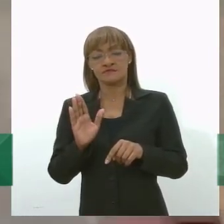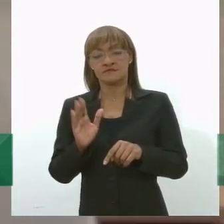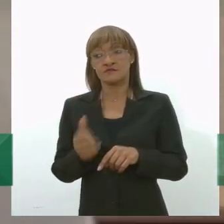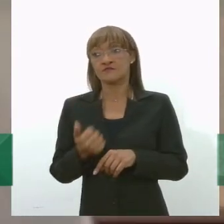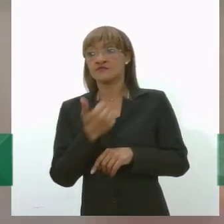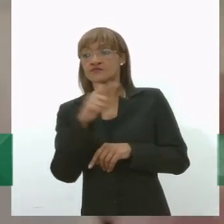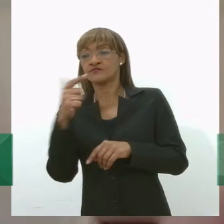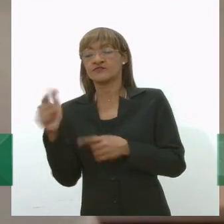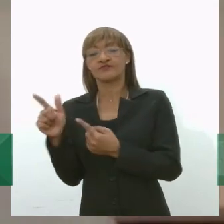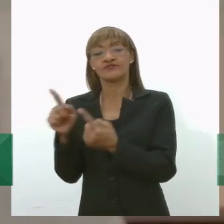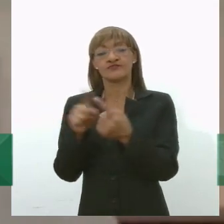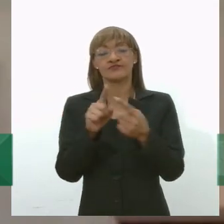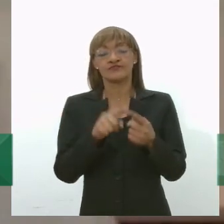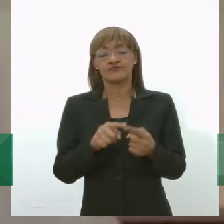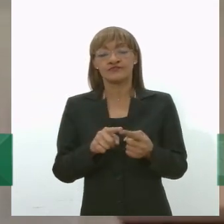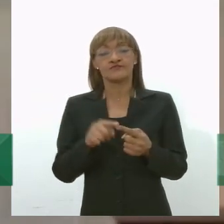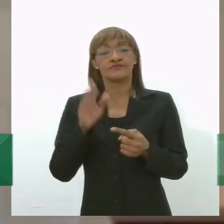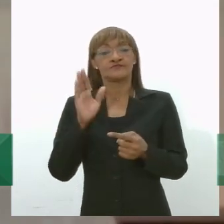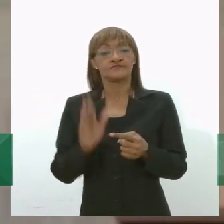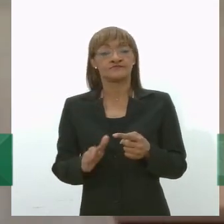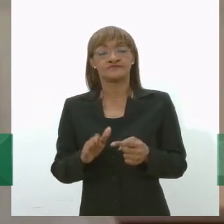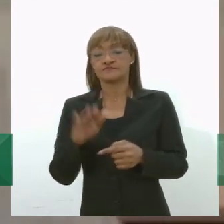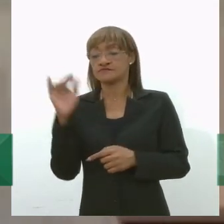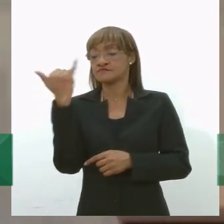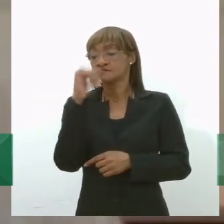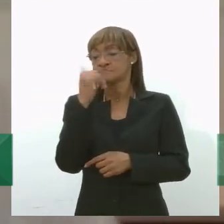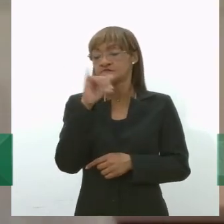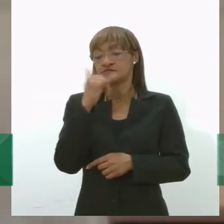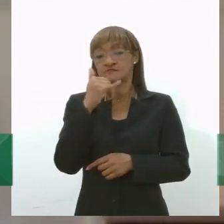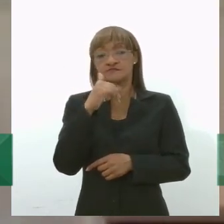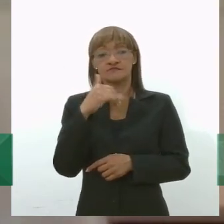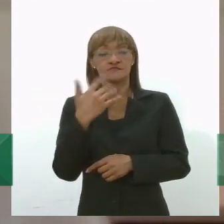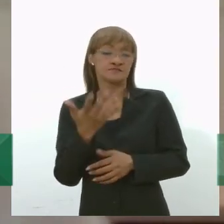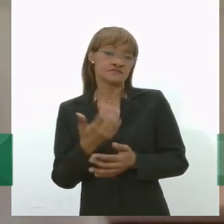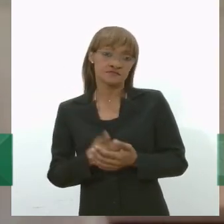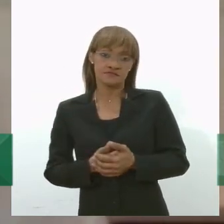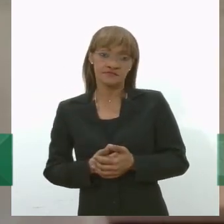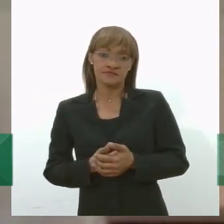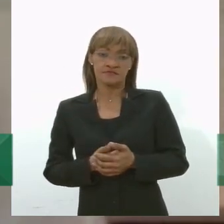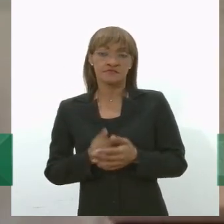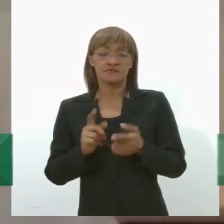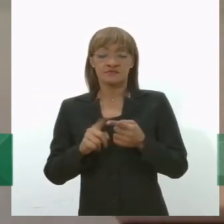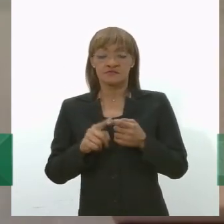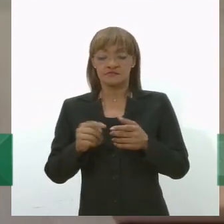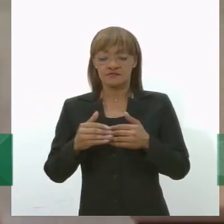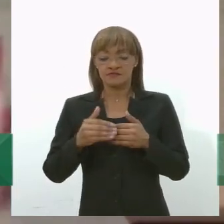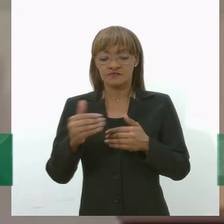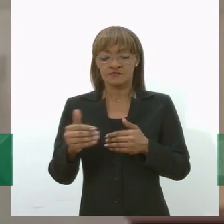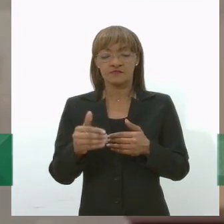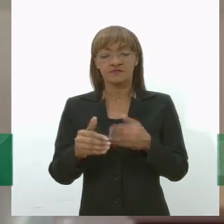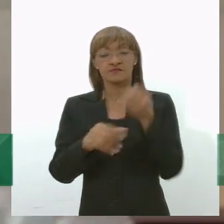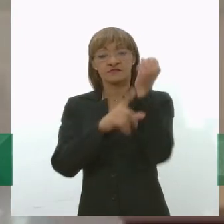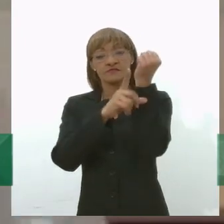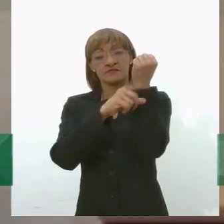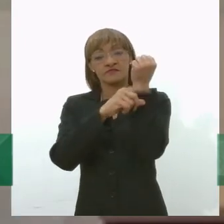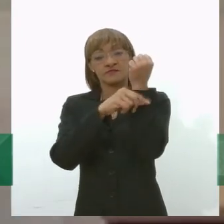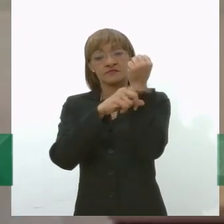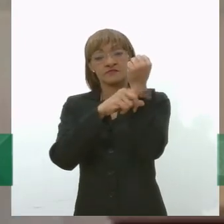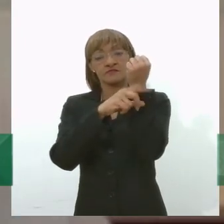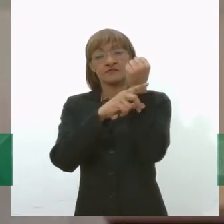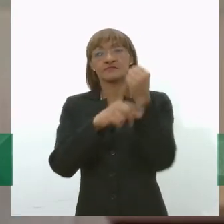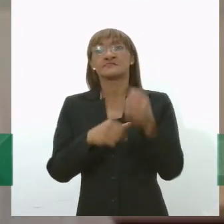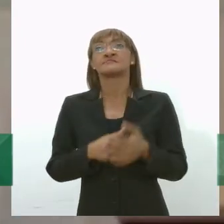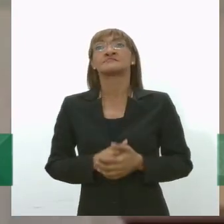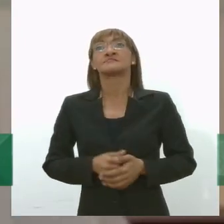de combustíveis por exemplo CDR derivado de resíduos que podem ser encaminhados para as sementeiras então assim existem rotas tecnológicas